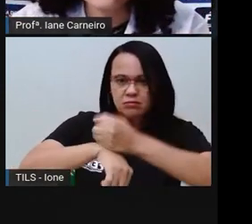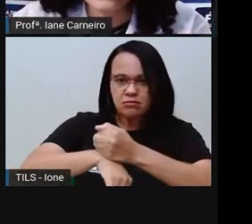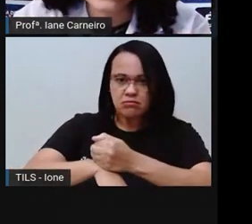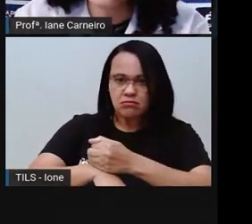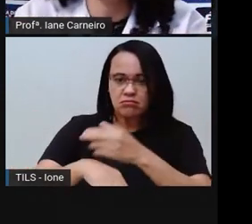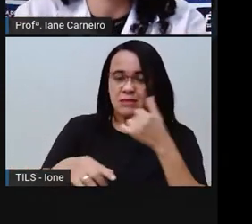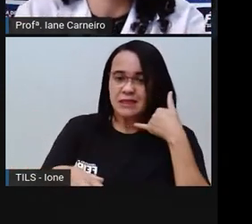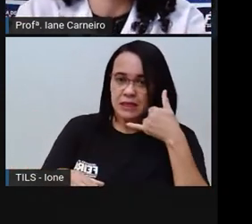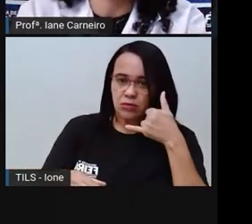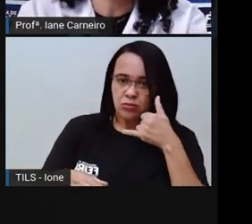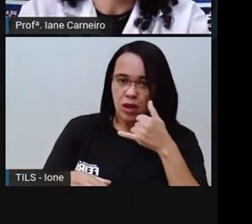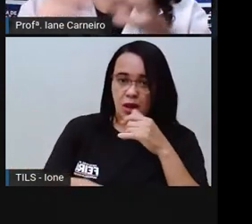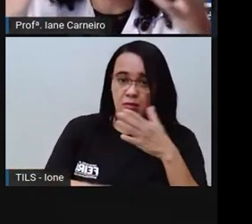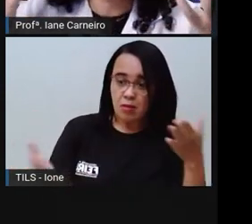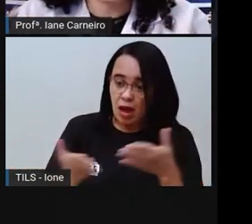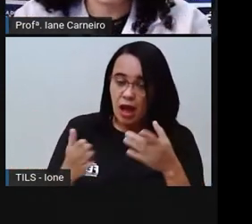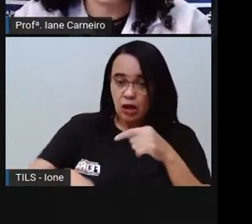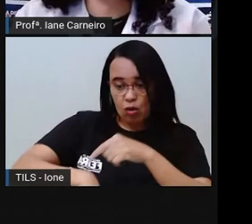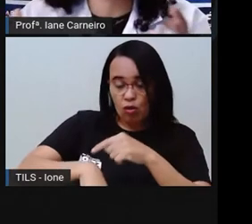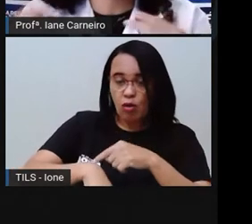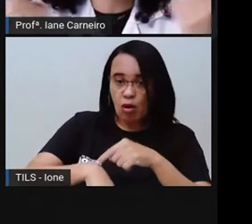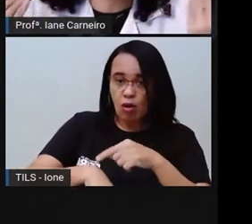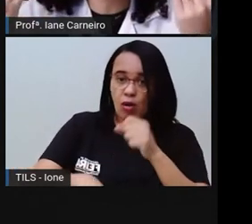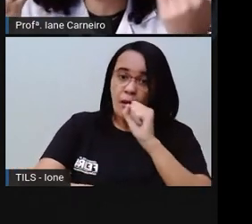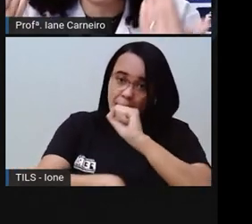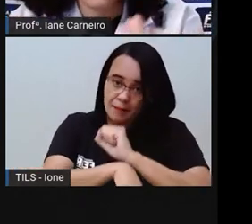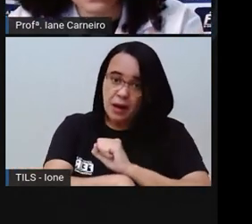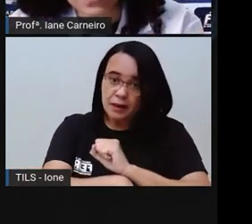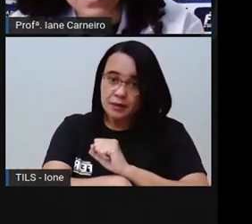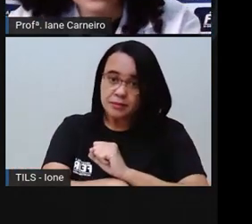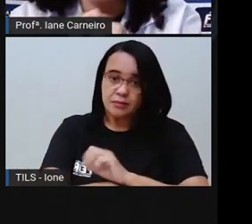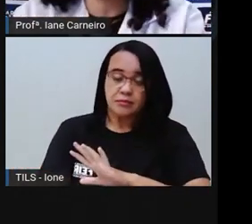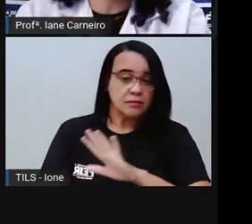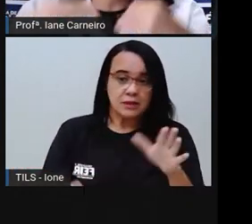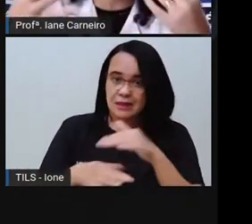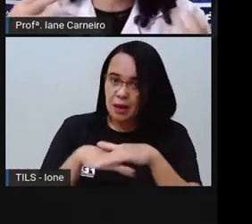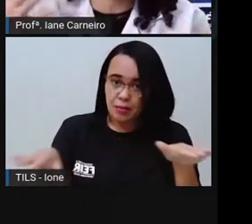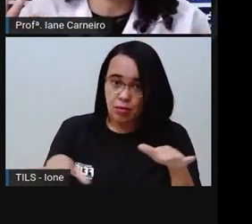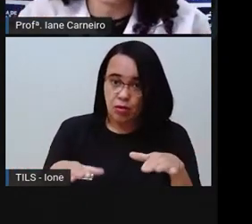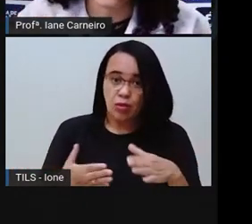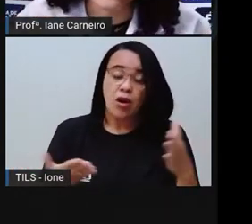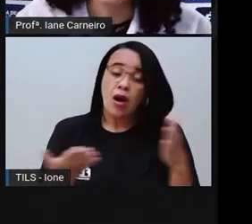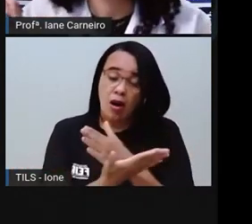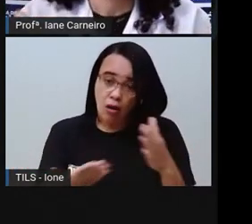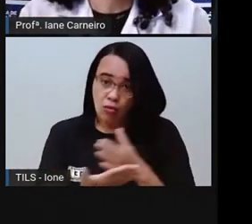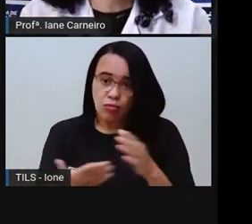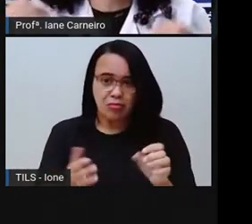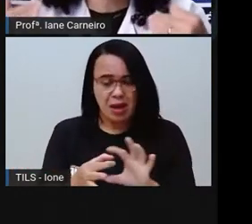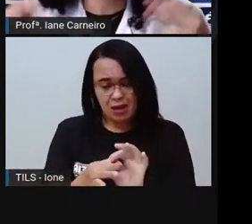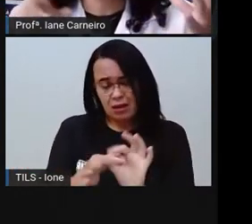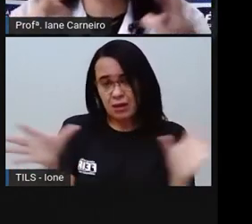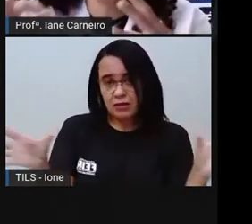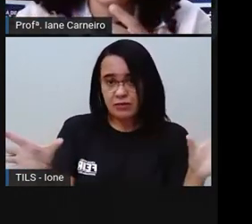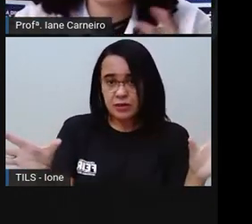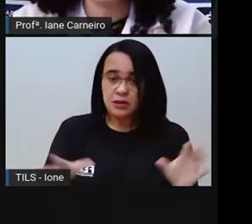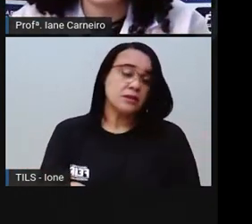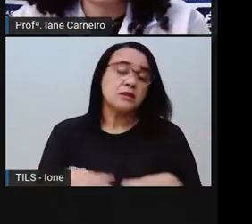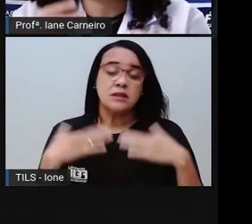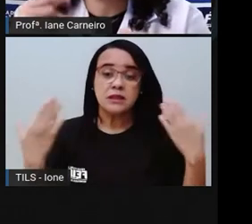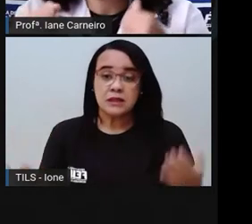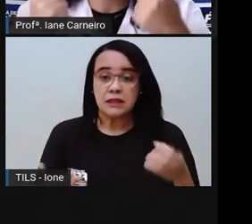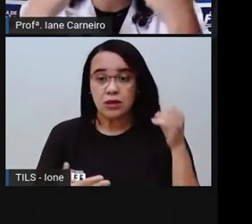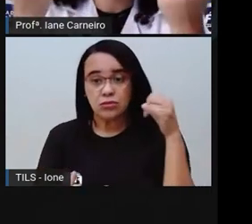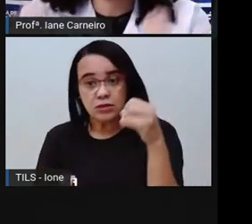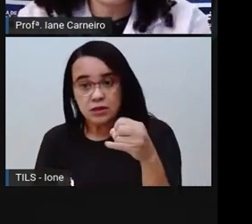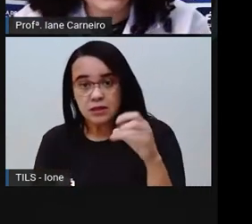certinha, né? O importante é que se na sua família, né, tem alguma regra e que você não concorde com